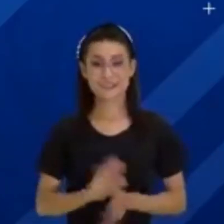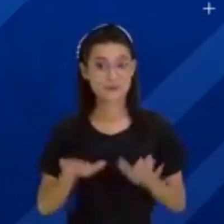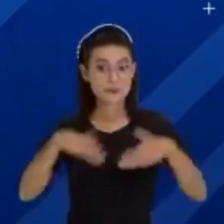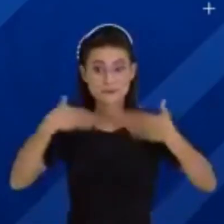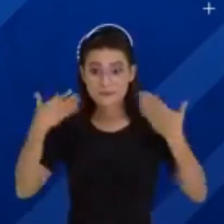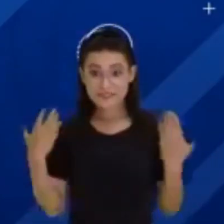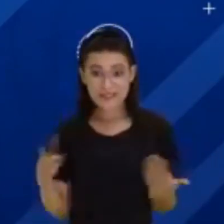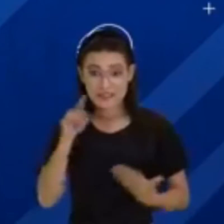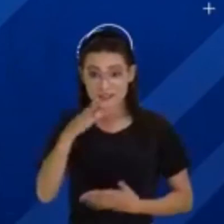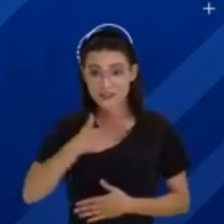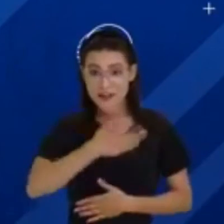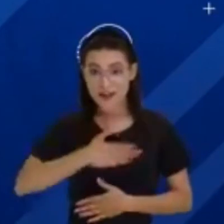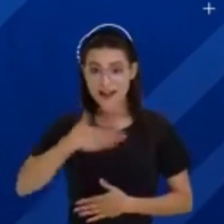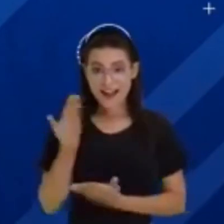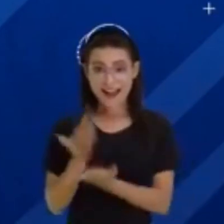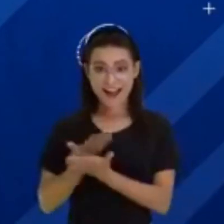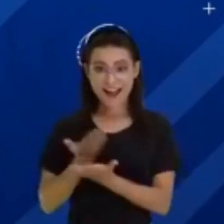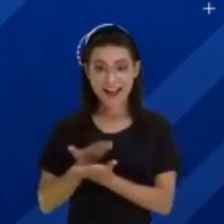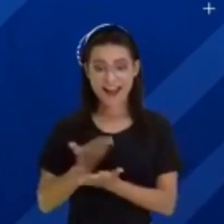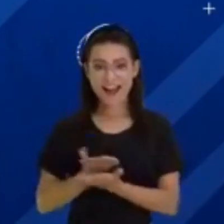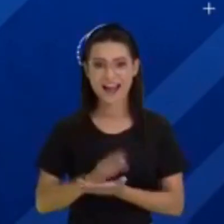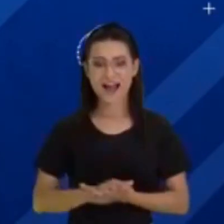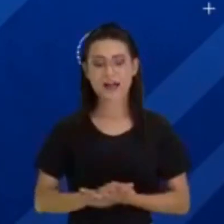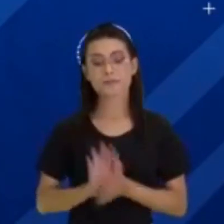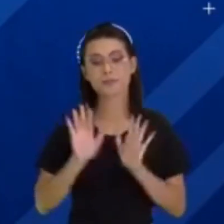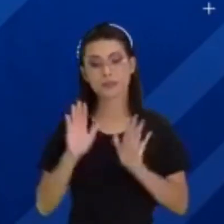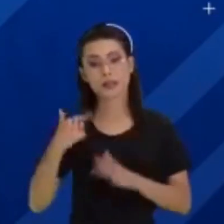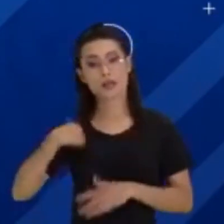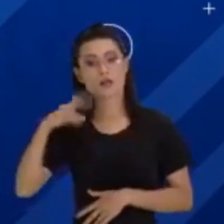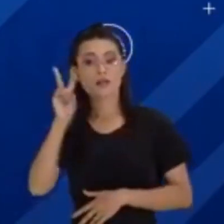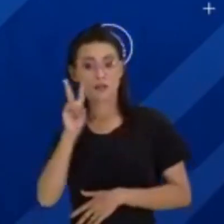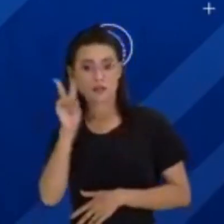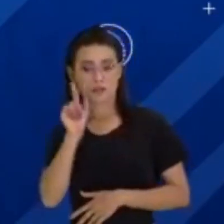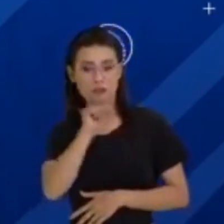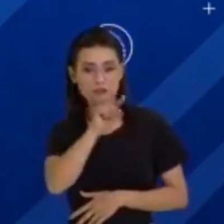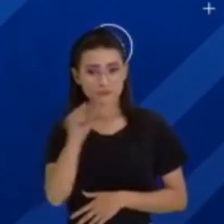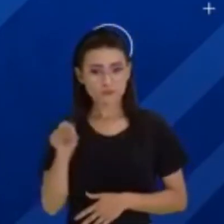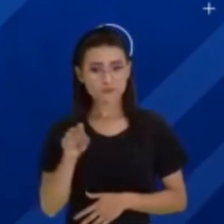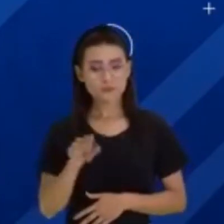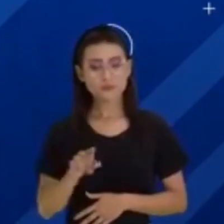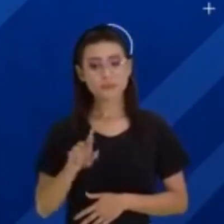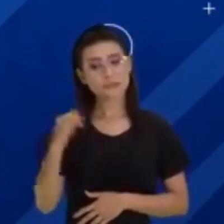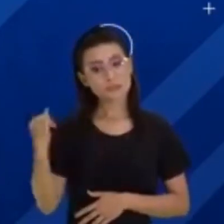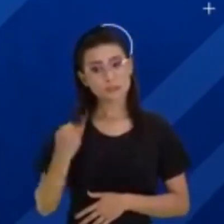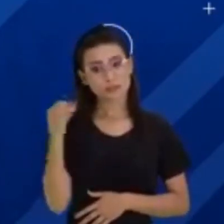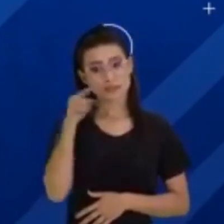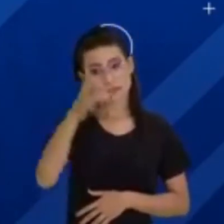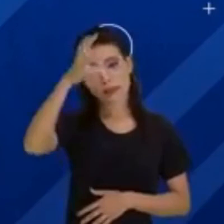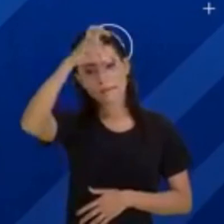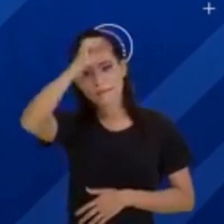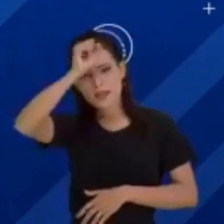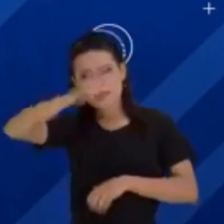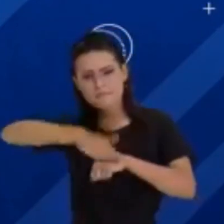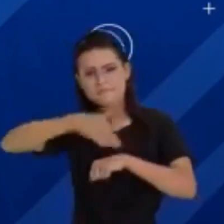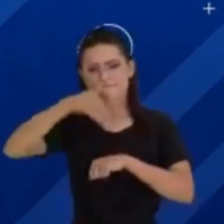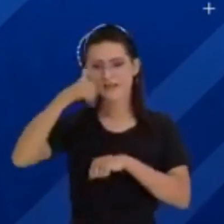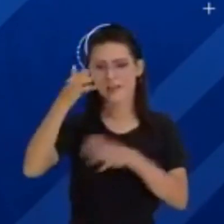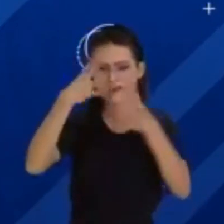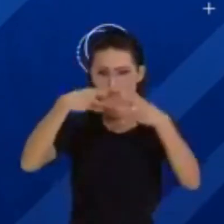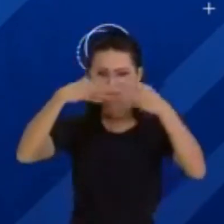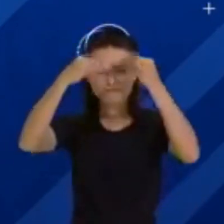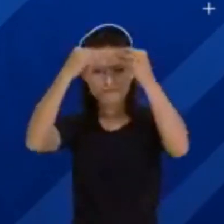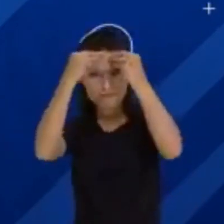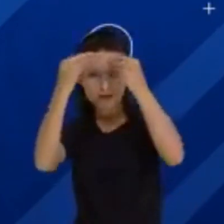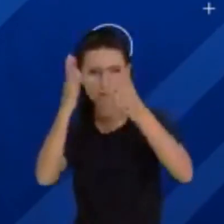pessoal, gostaram da aula? Gente, eu quero lembrar vocês para que você possa aprender melhor, fixar melhor aquilo que você está